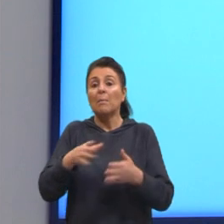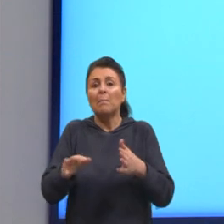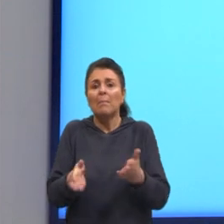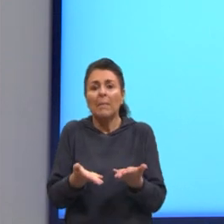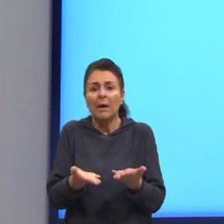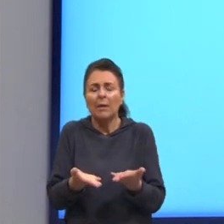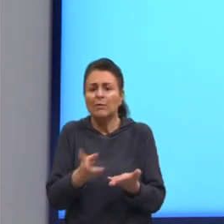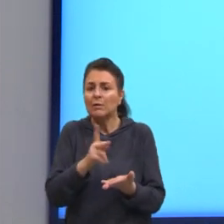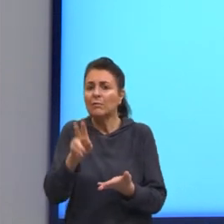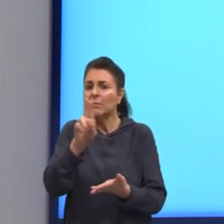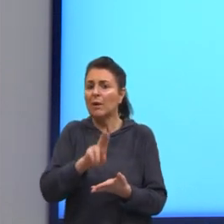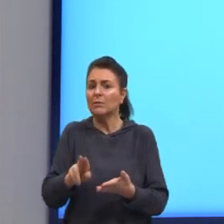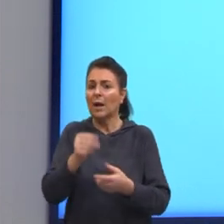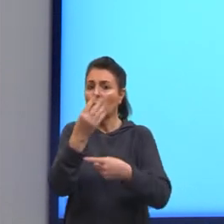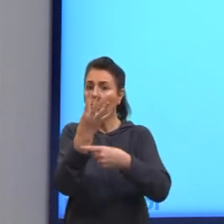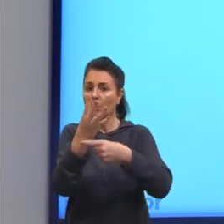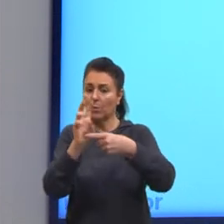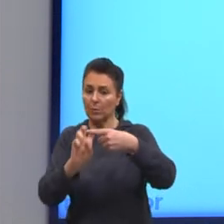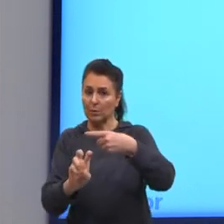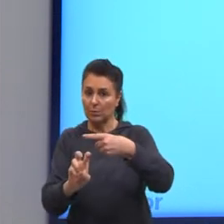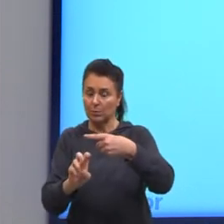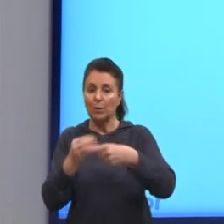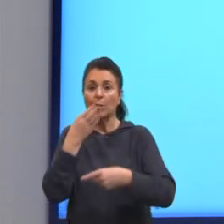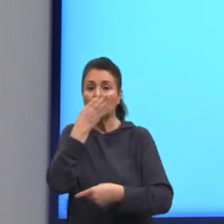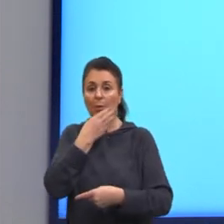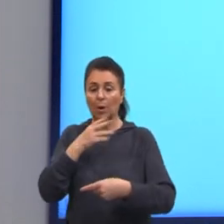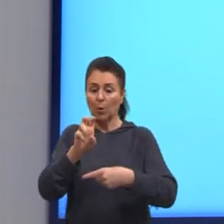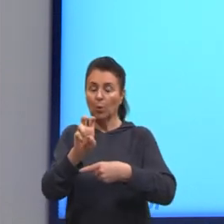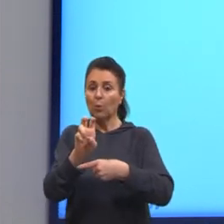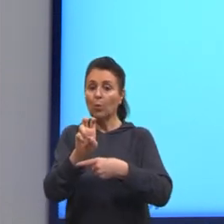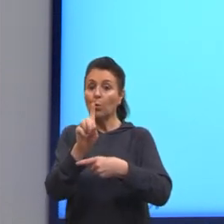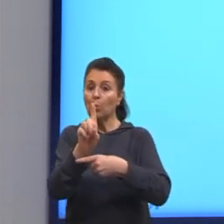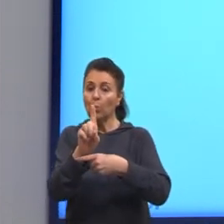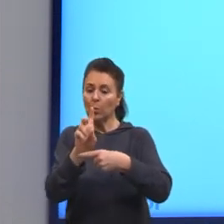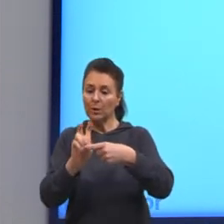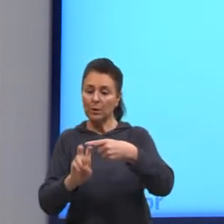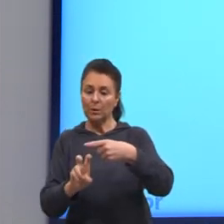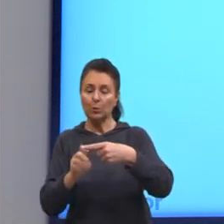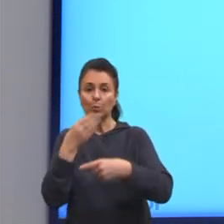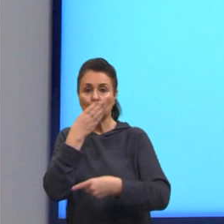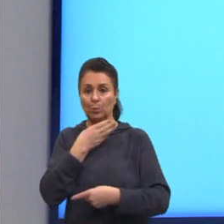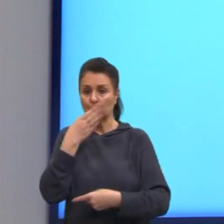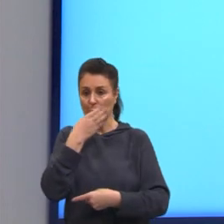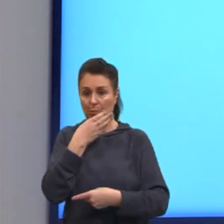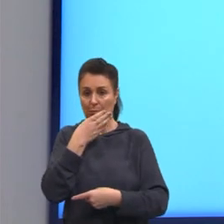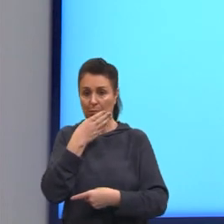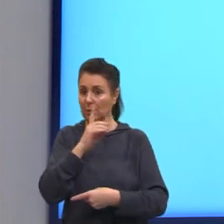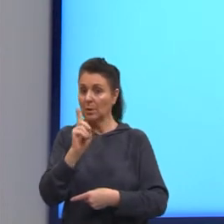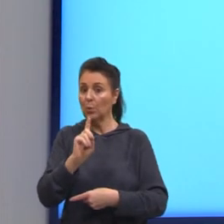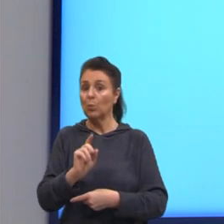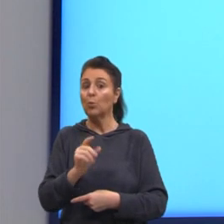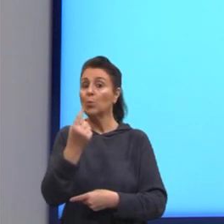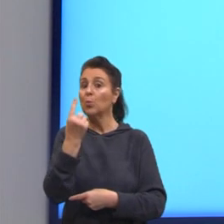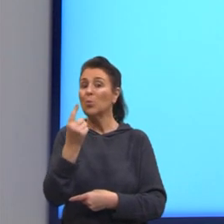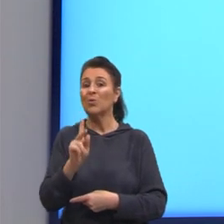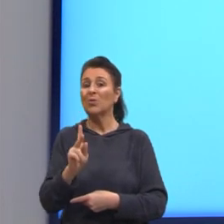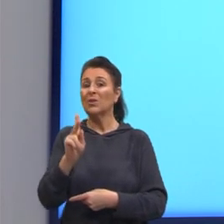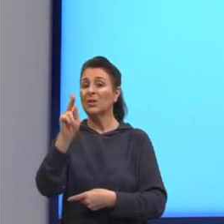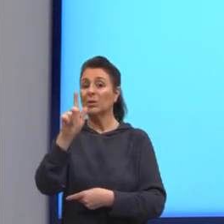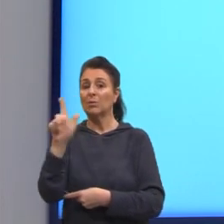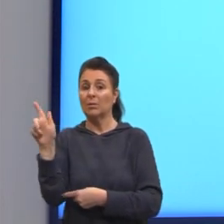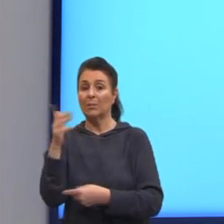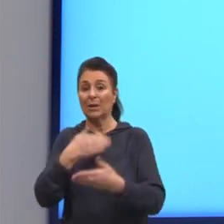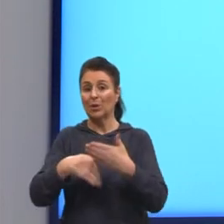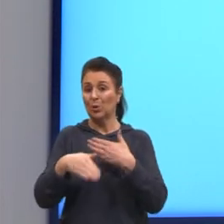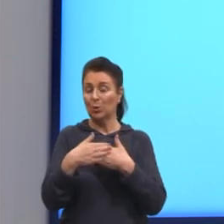Assim como o açúcar, vou utilizar 1 quinto do quilograma e não o quilograma inteiro. Então,